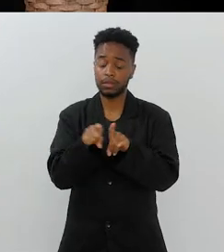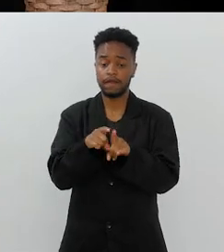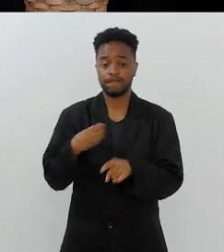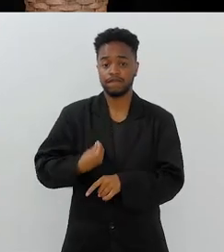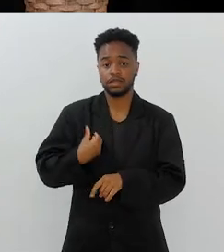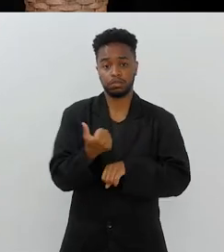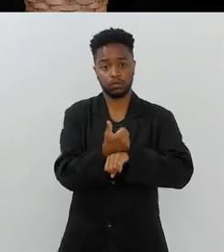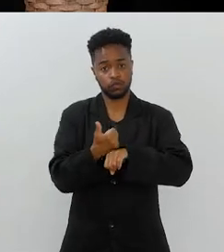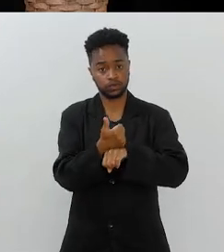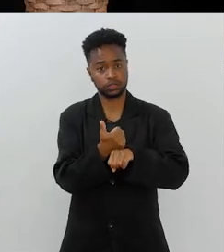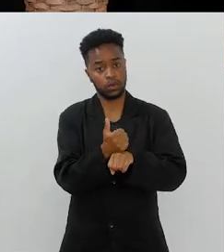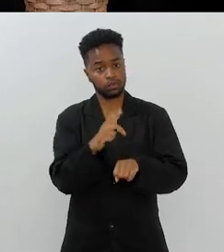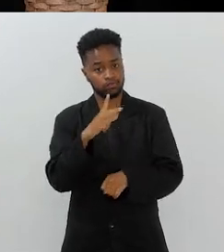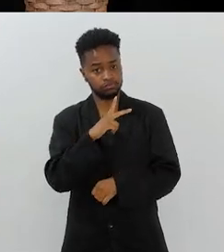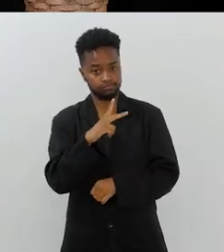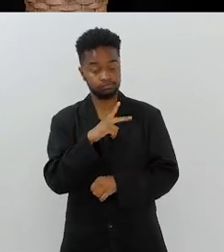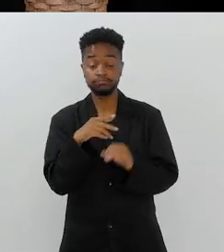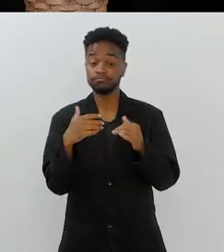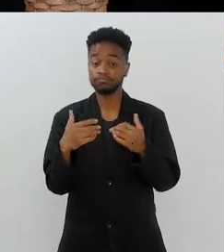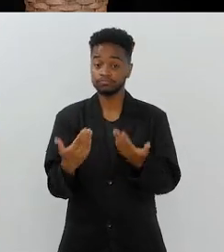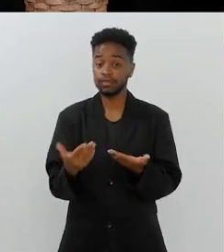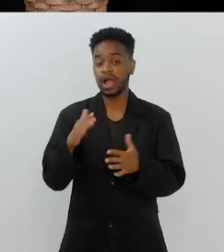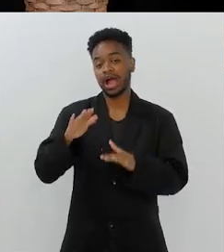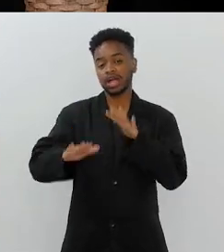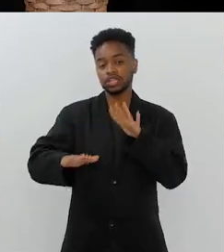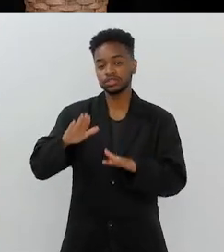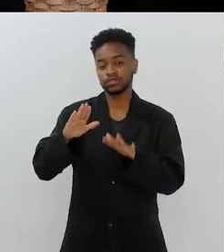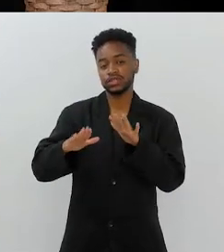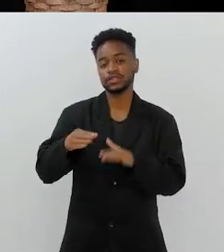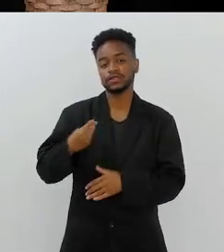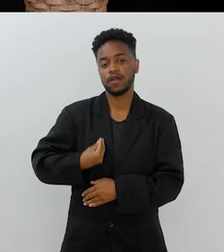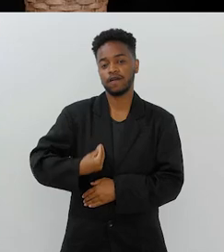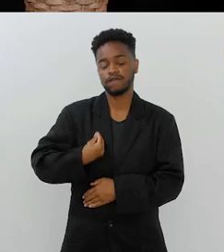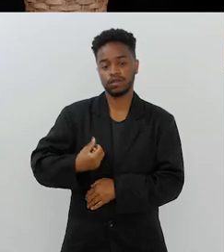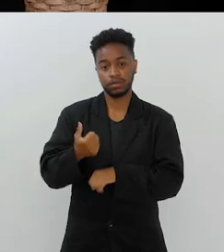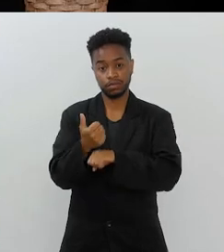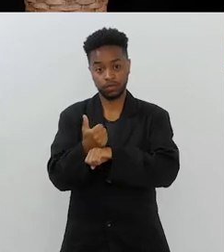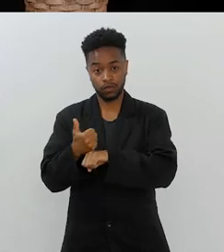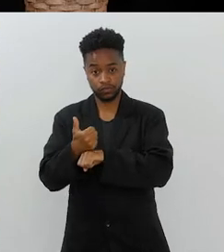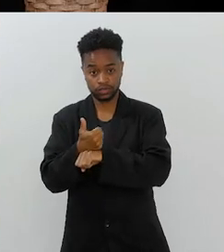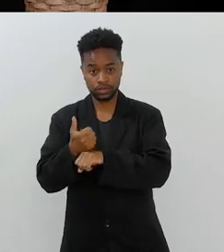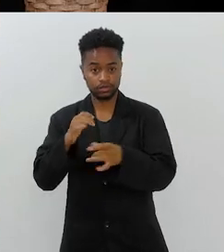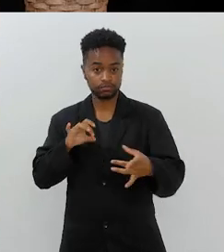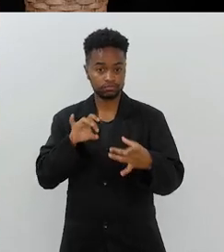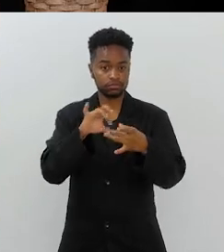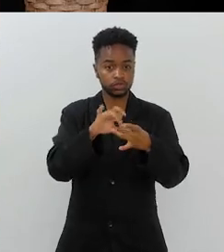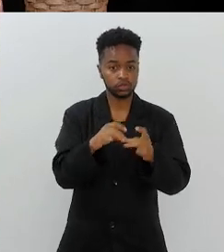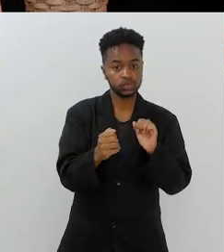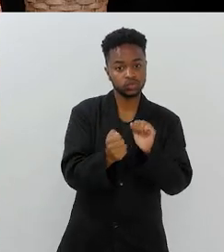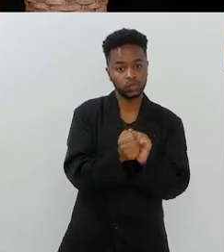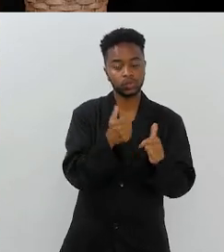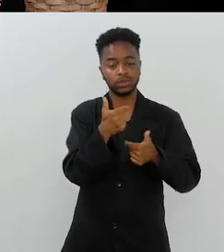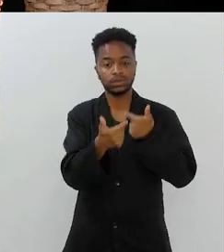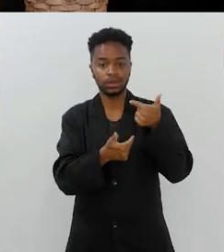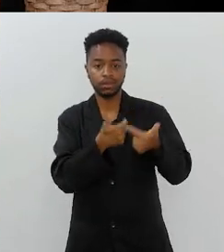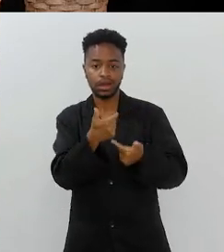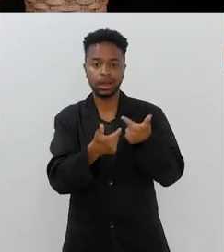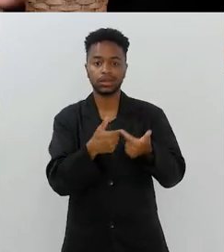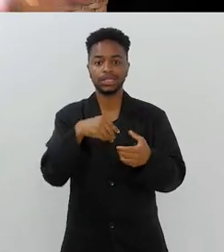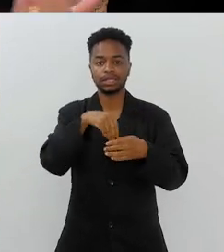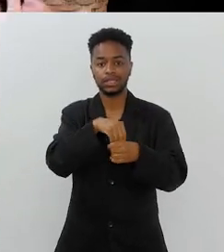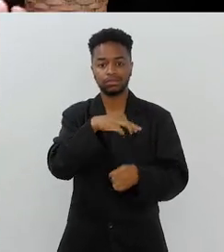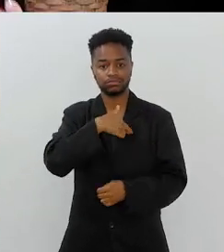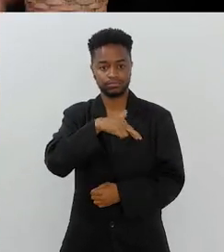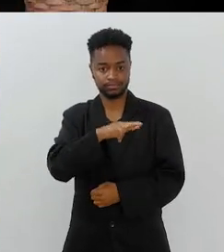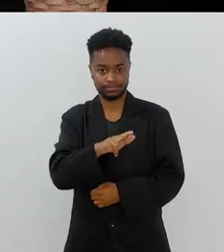ele também tem a sua vida profissional. Em muitos casos, a vida profissional tem muito a ver com o trabalho